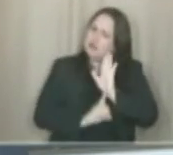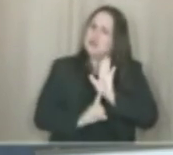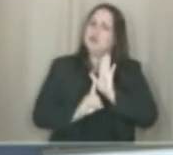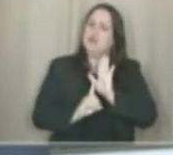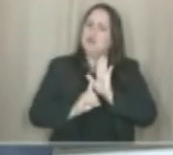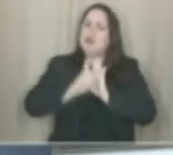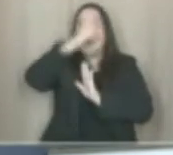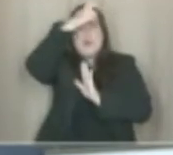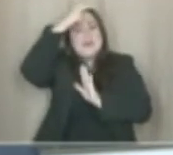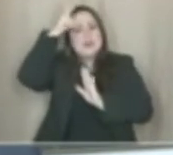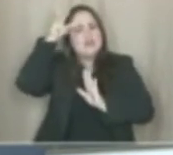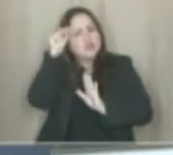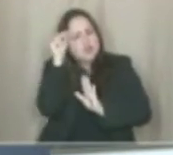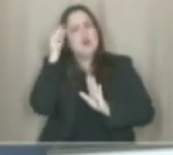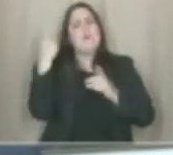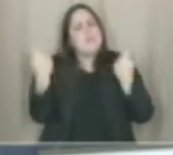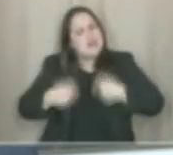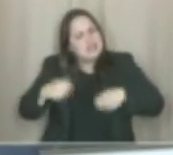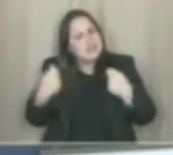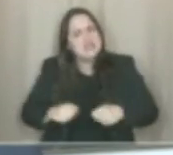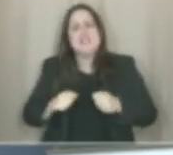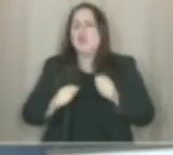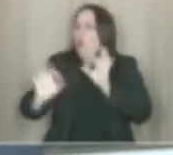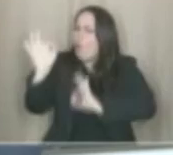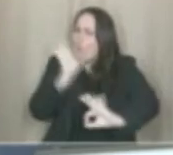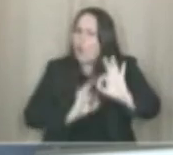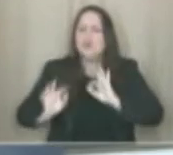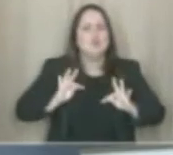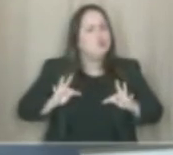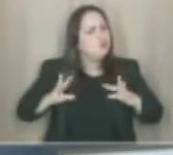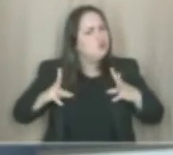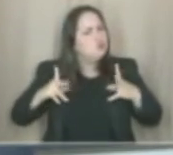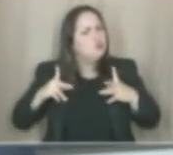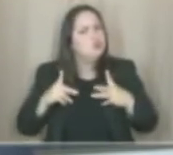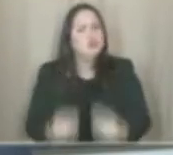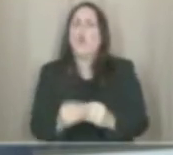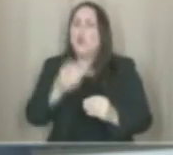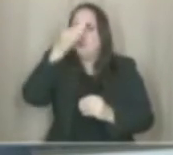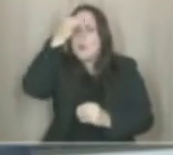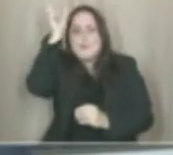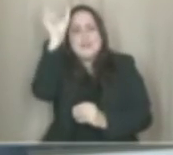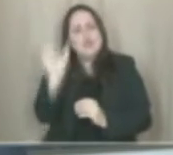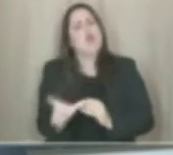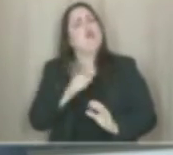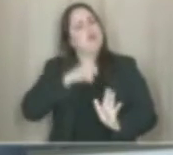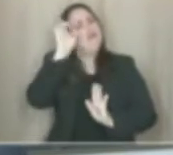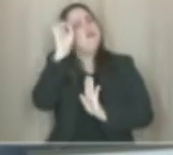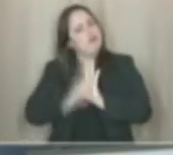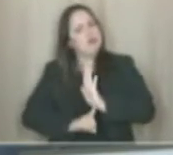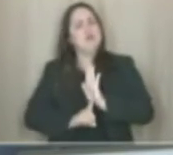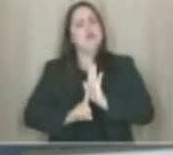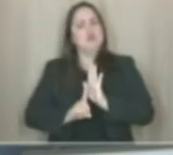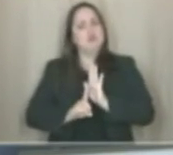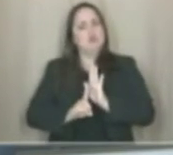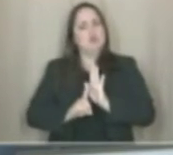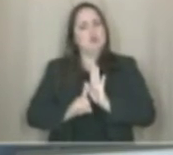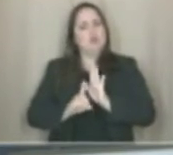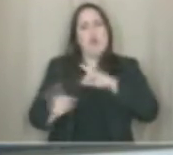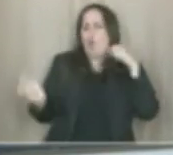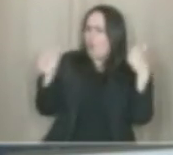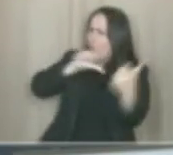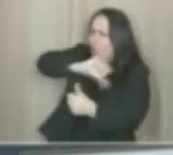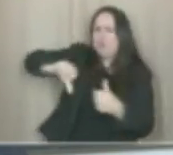direito. E a prefeitura tem que adequar o procedimento ao cidadão que tem direito, a cidadã que tem direito. Não é o